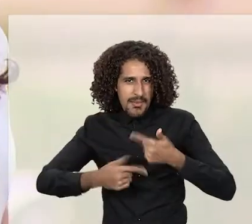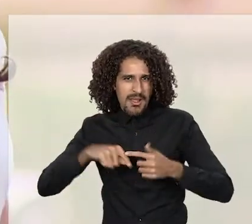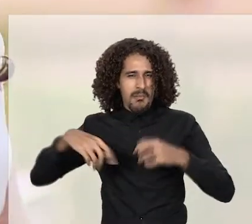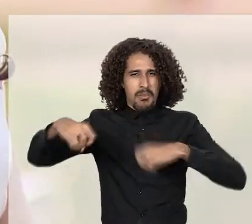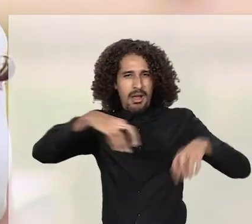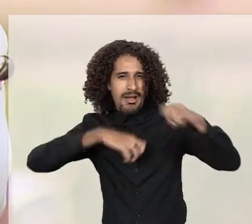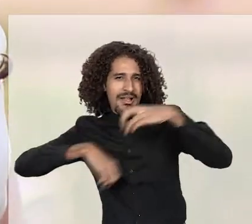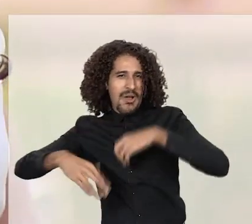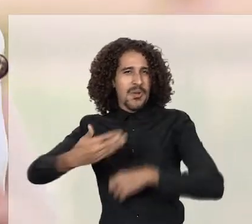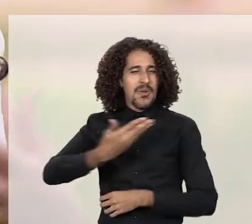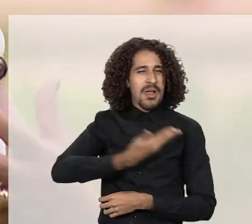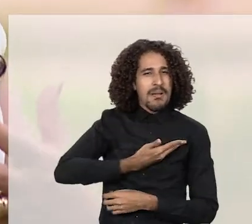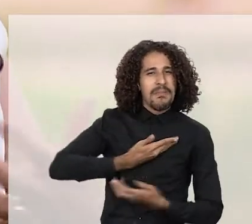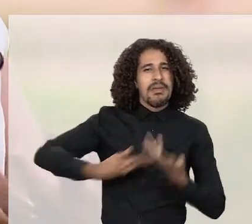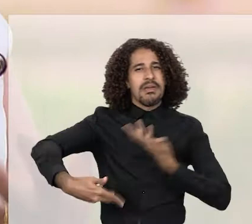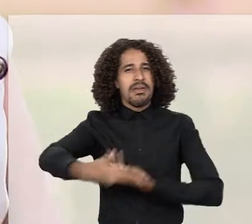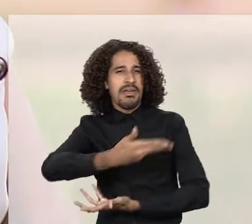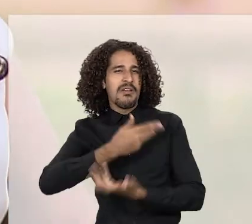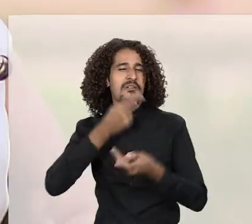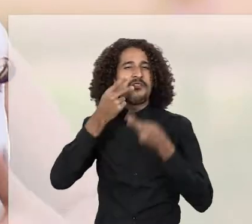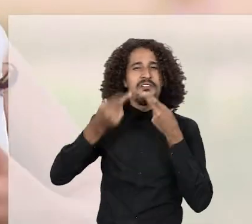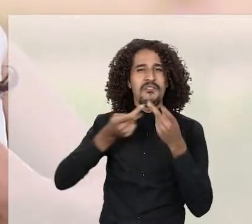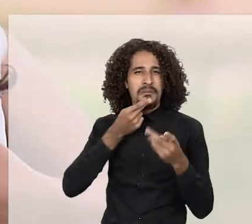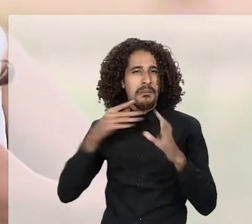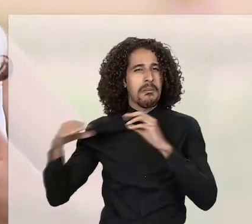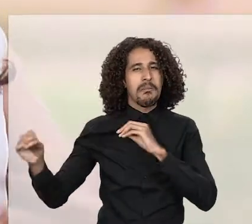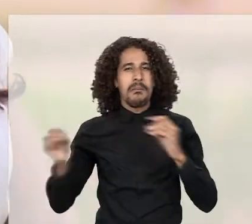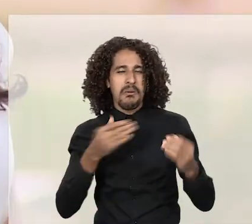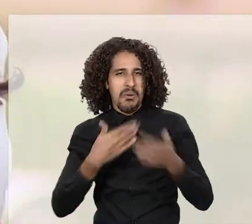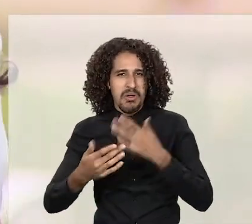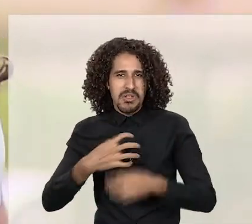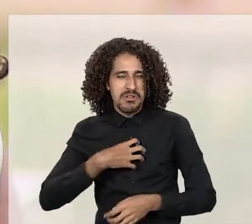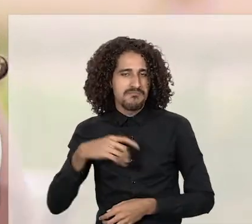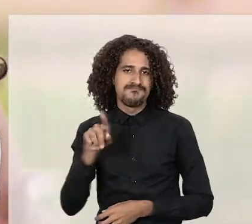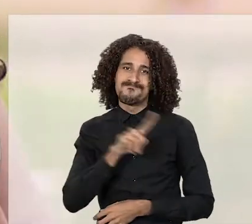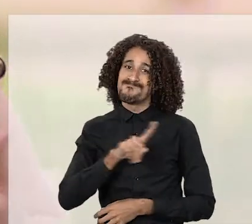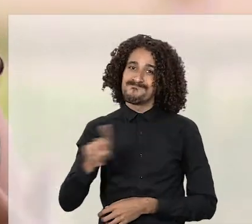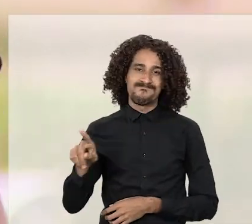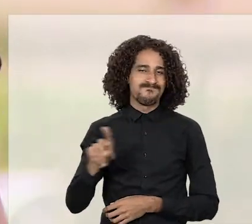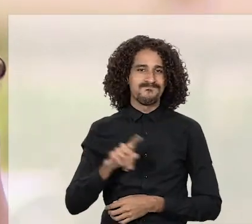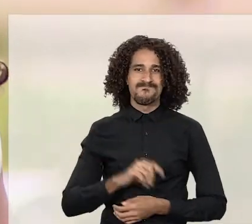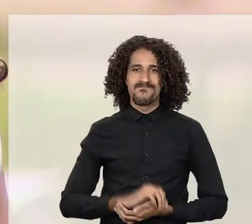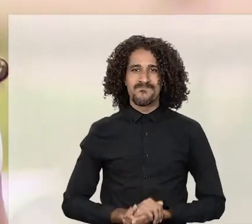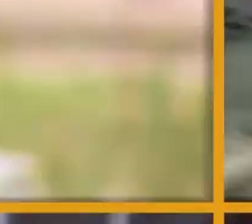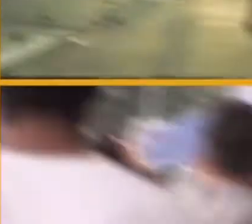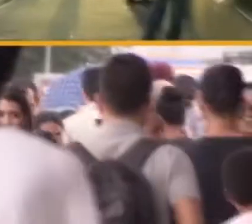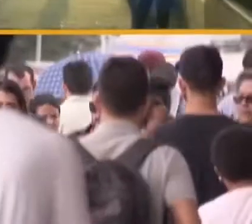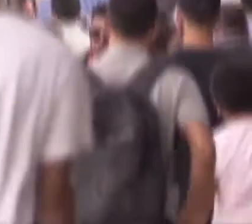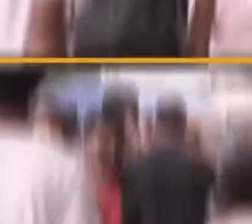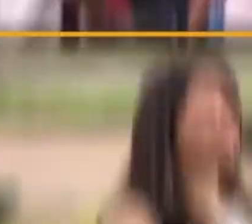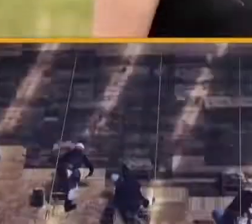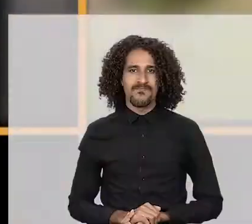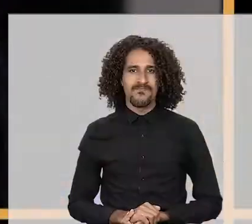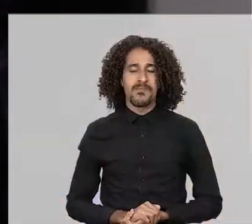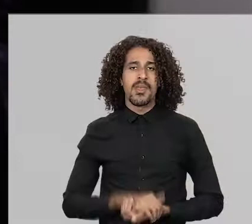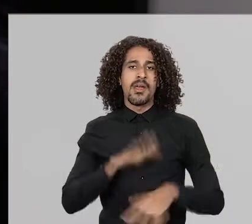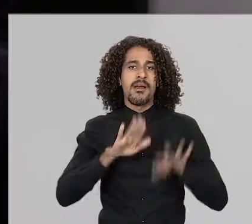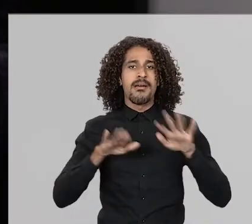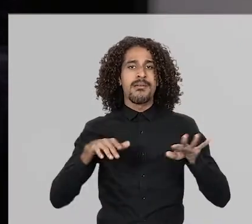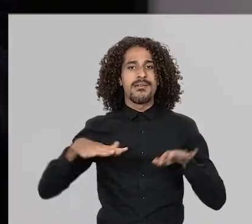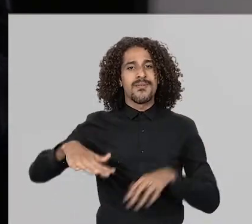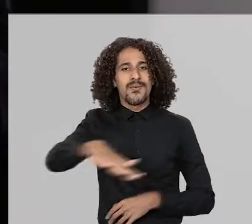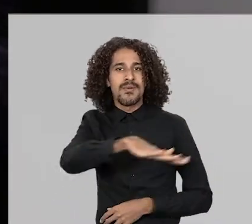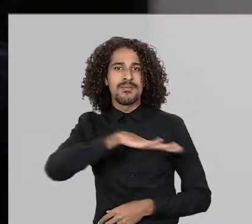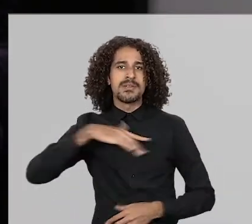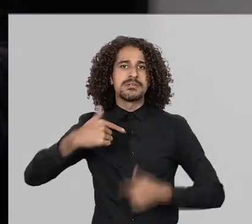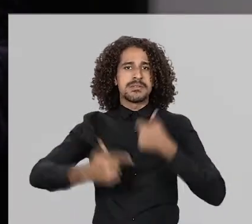grupo de pessoas com que você se reúne e fala absolutamente o que quer, de qualquer forma. Muitas